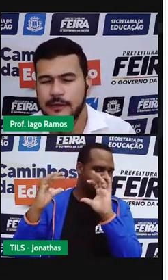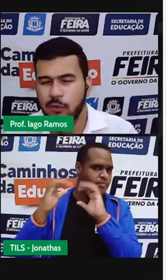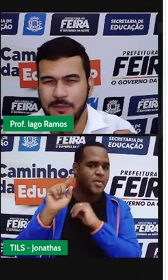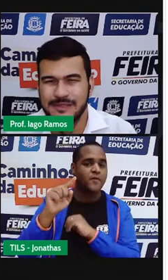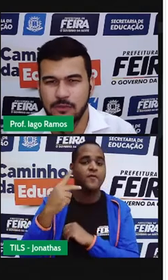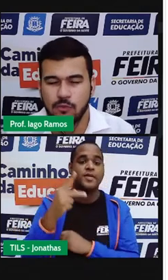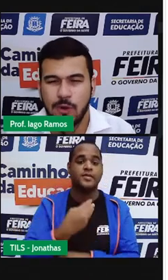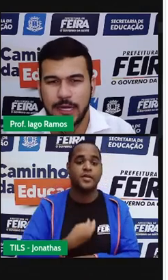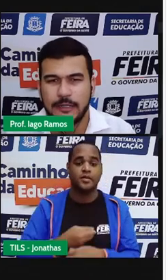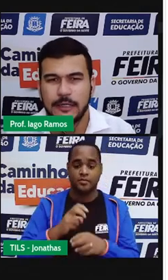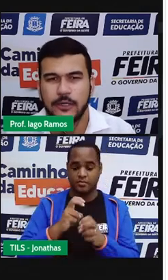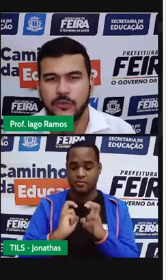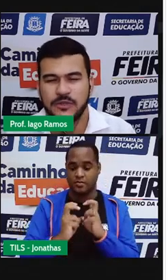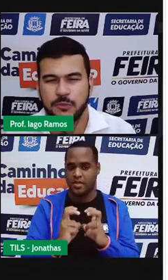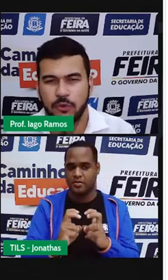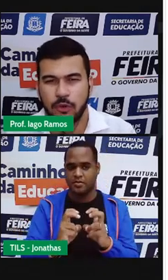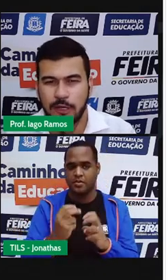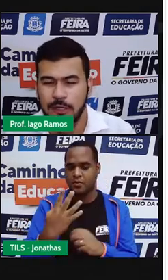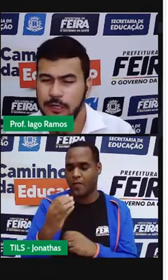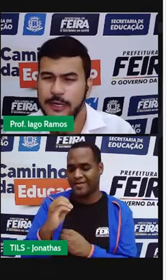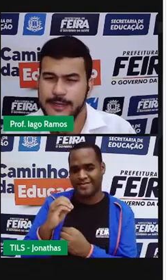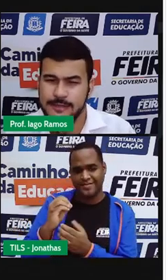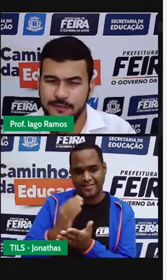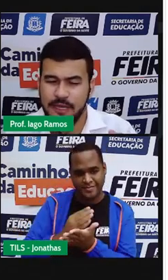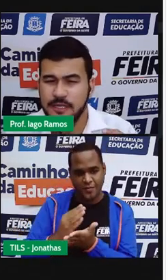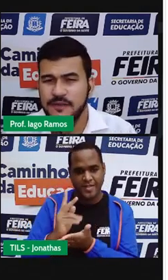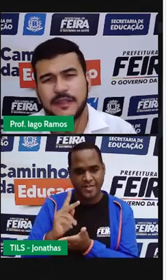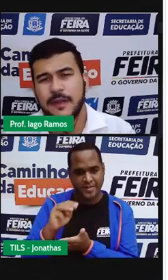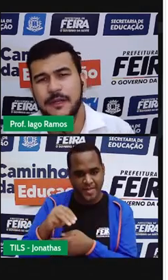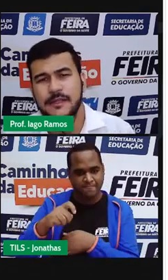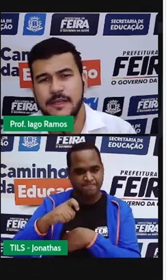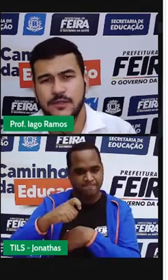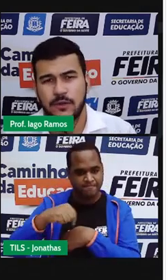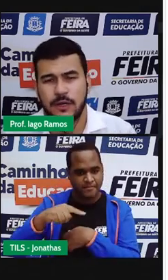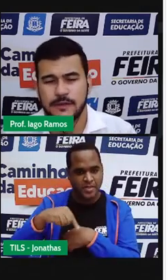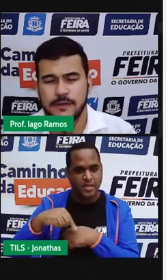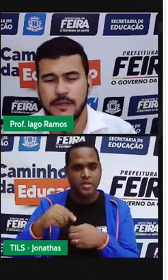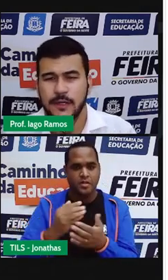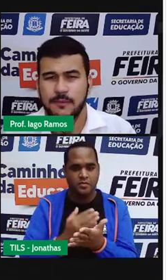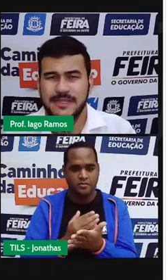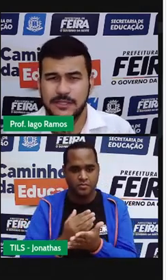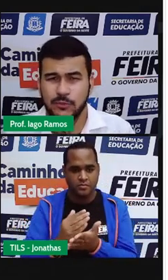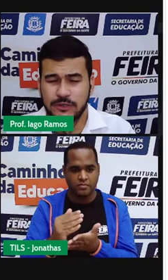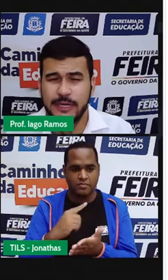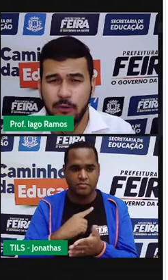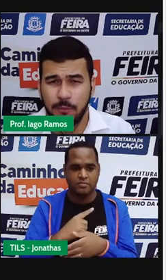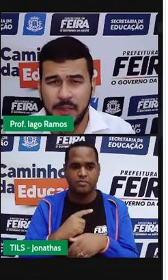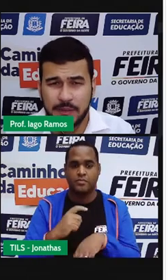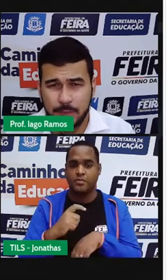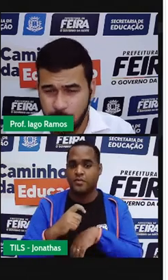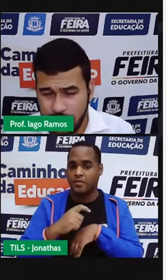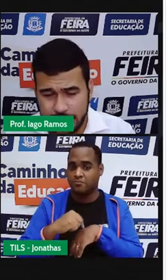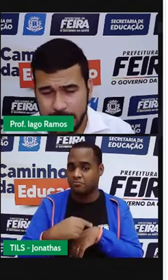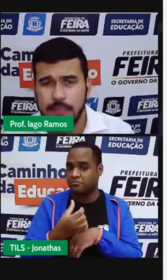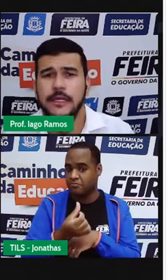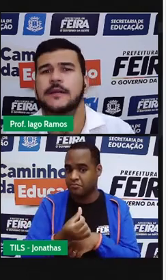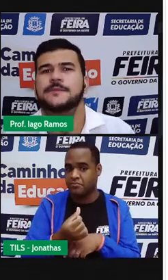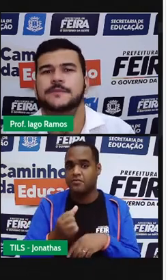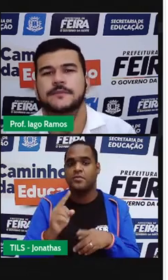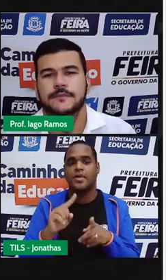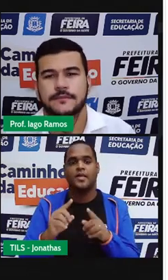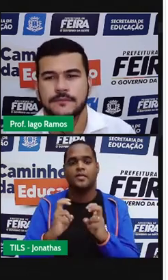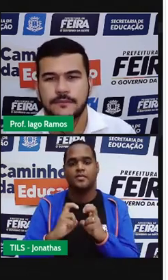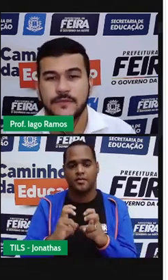trem e ele começa com 40 km por hora. Essa viagem vai terminar em 6 horas. Mas se o trem aumenta para 80,